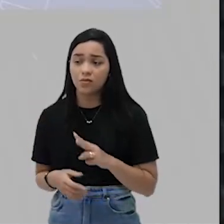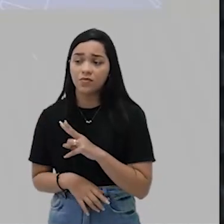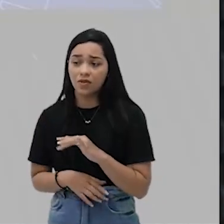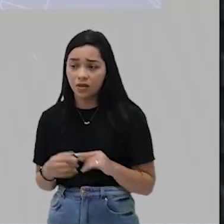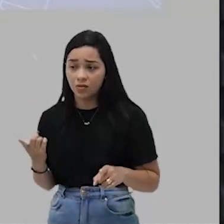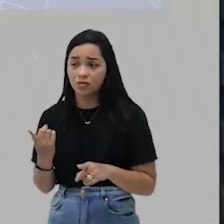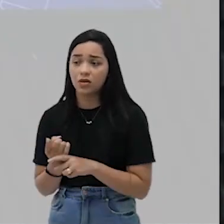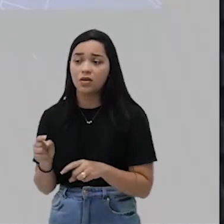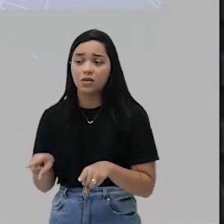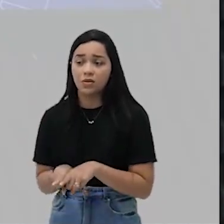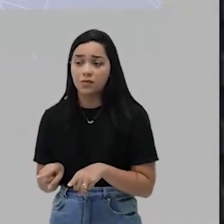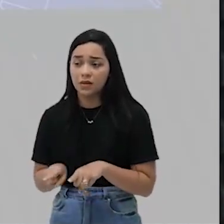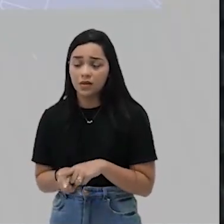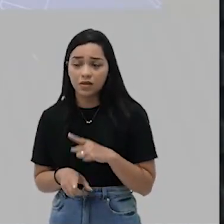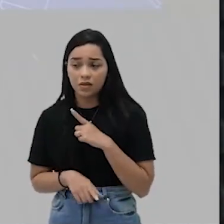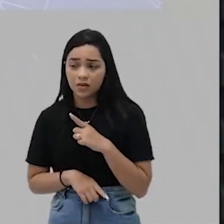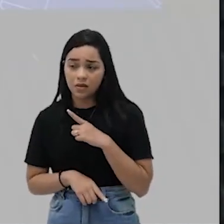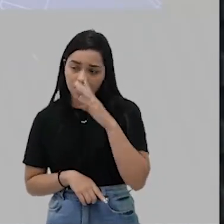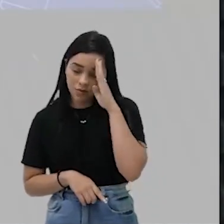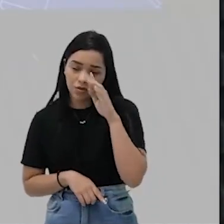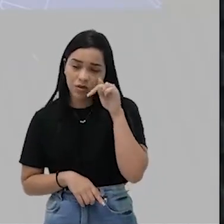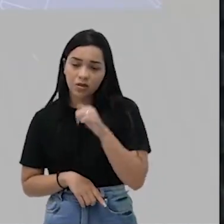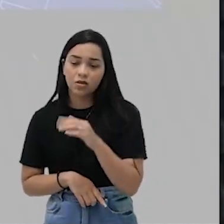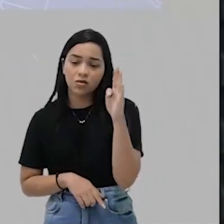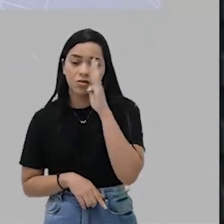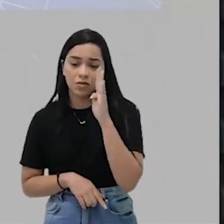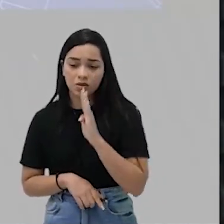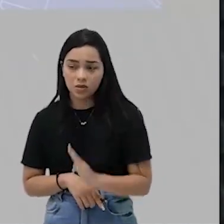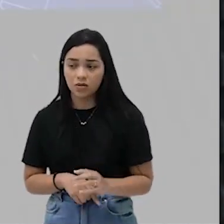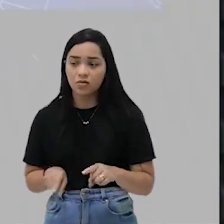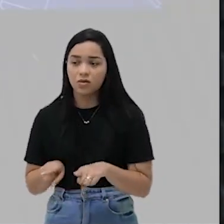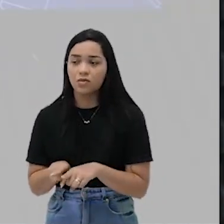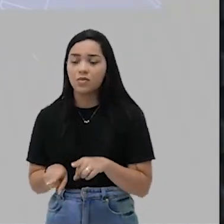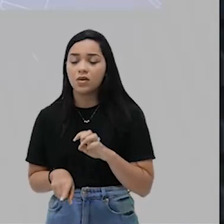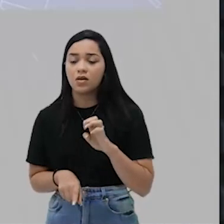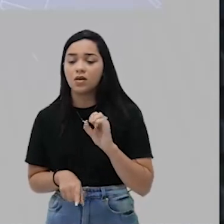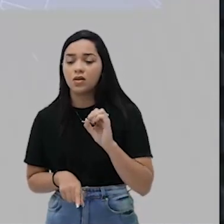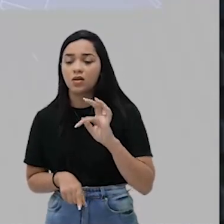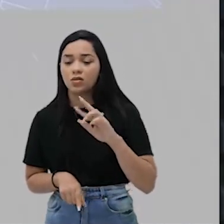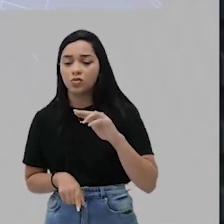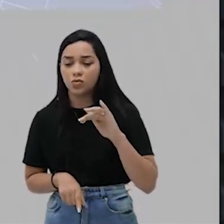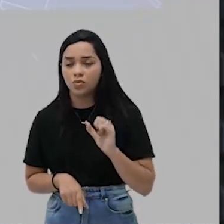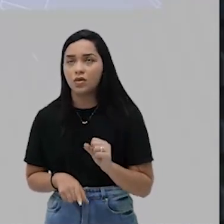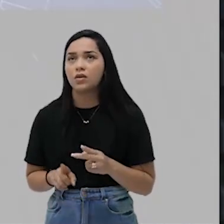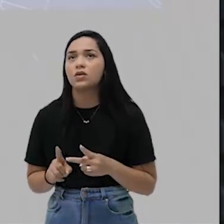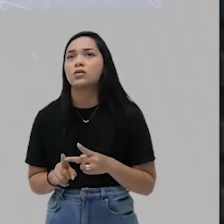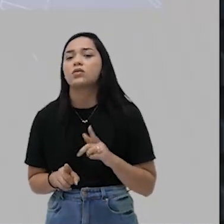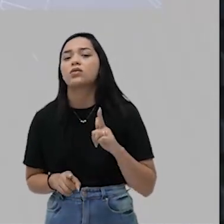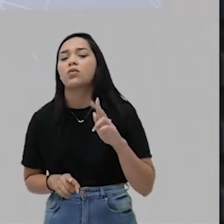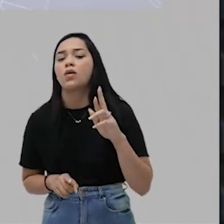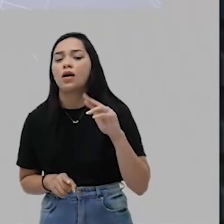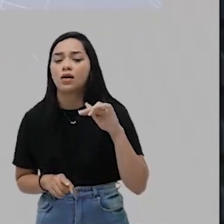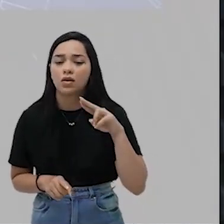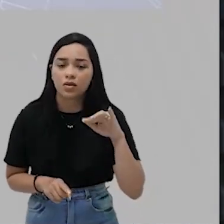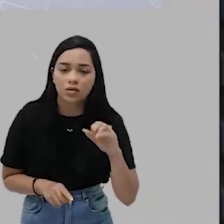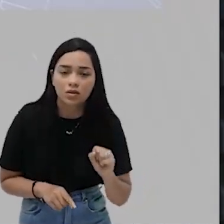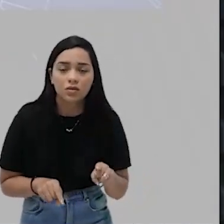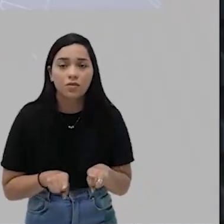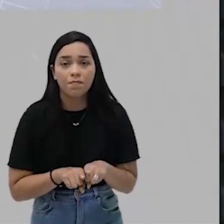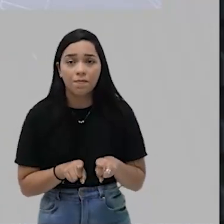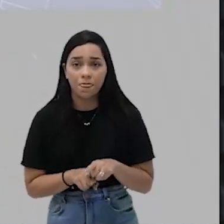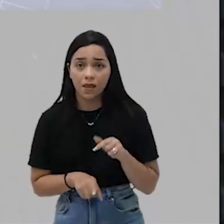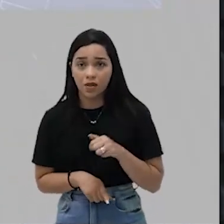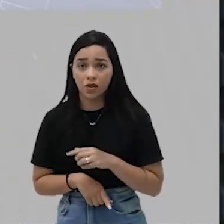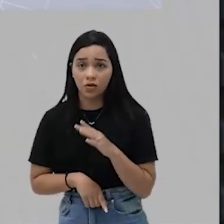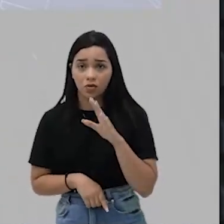vão encontrar essas sociedades, principalmente aqui no Brasil, os tupis, os guaranis. Então, observe que os